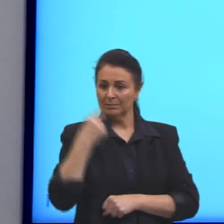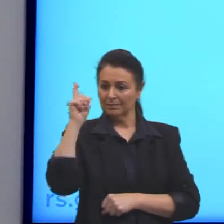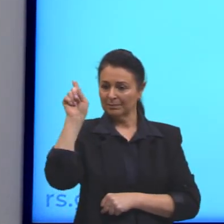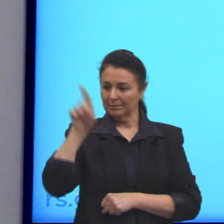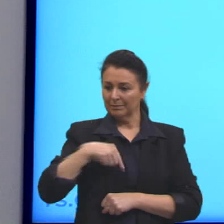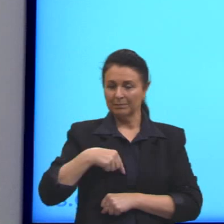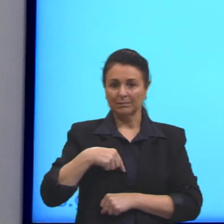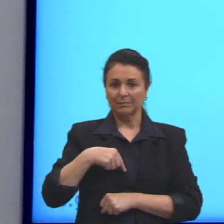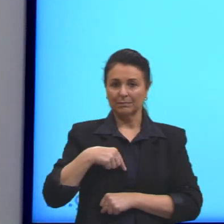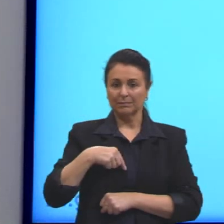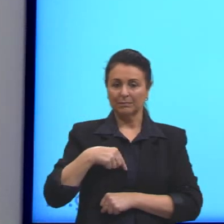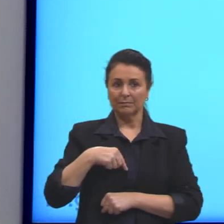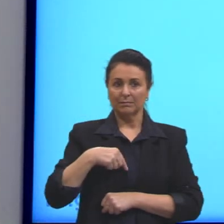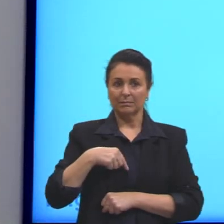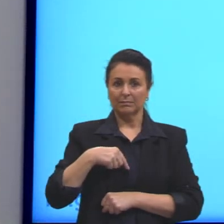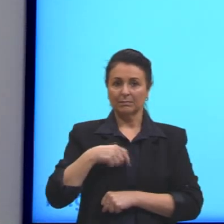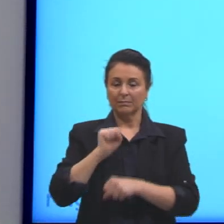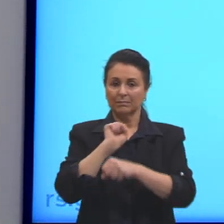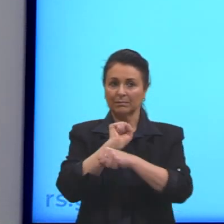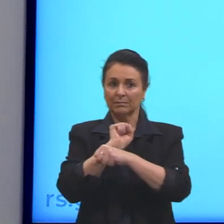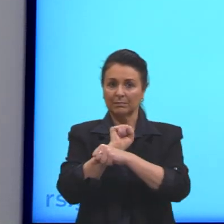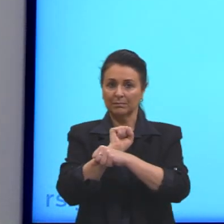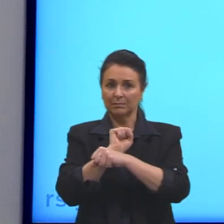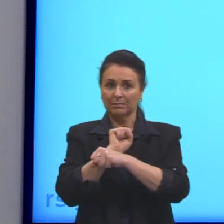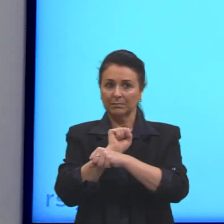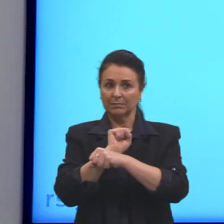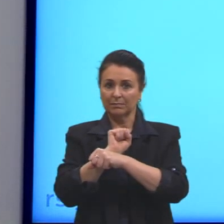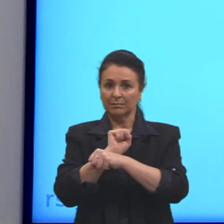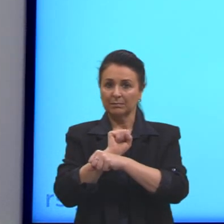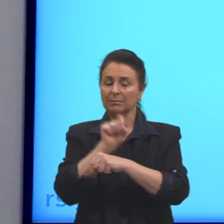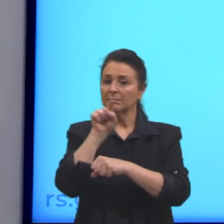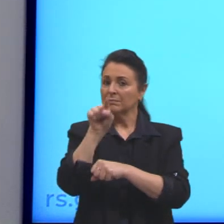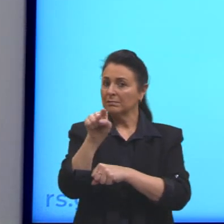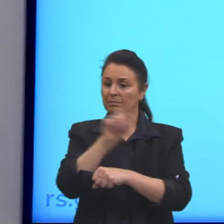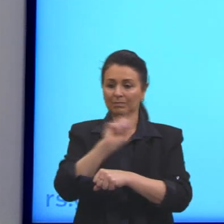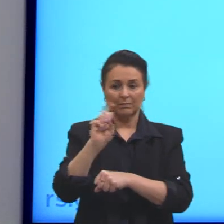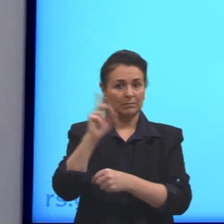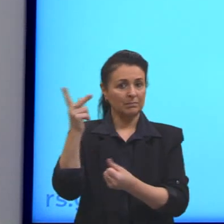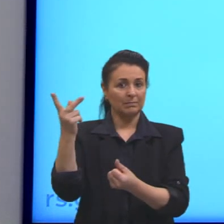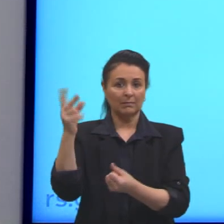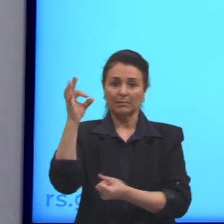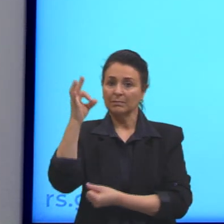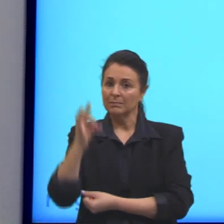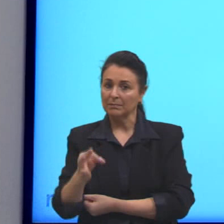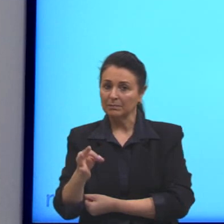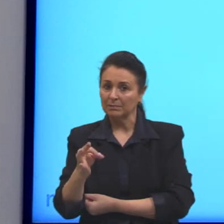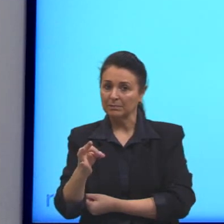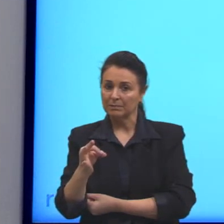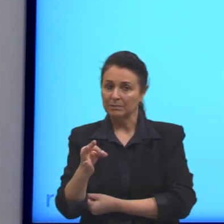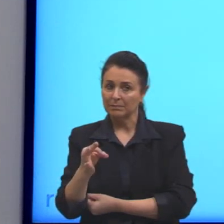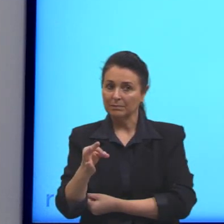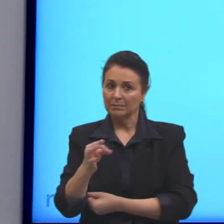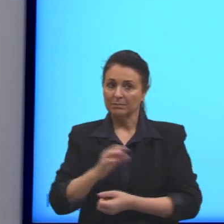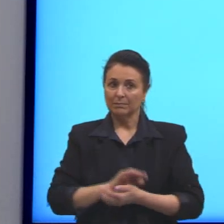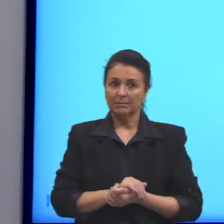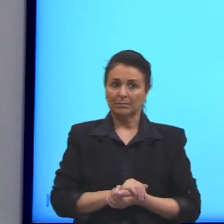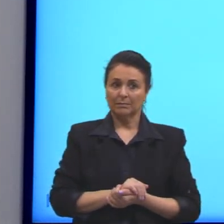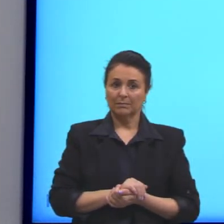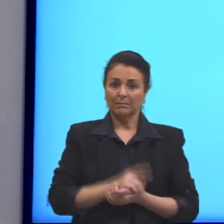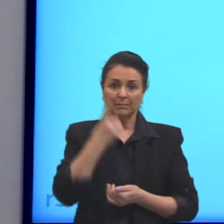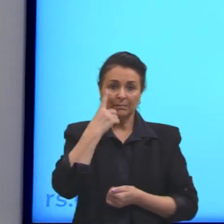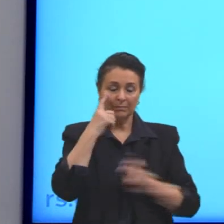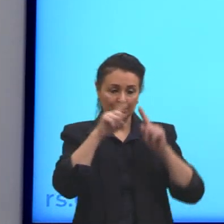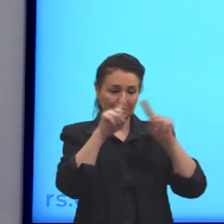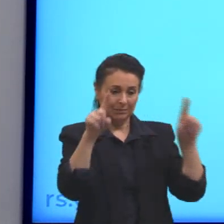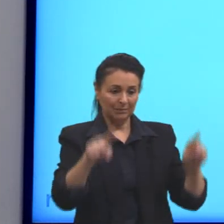And this is not okay. Isso não está certo. Então, aqui nessa imagem,